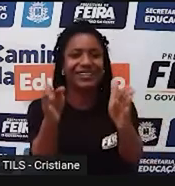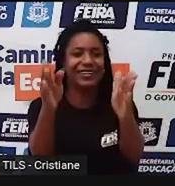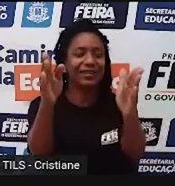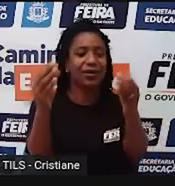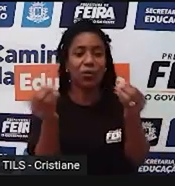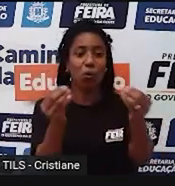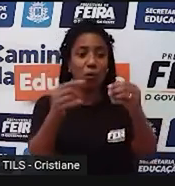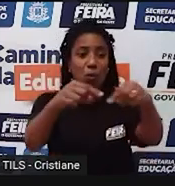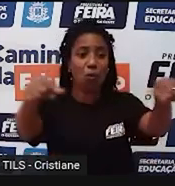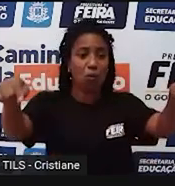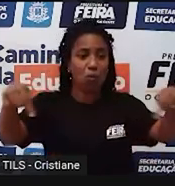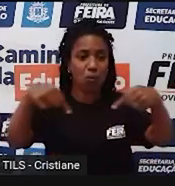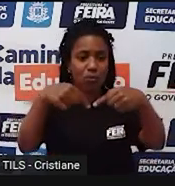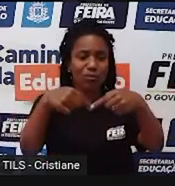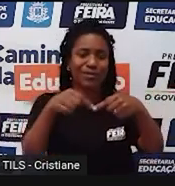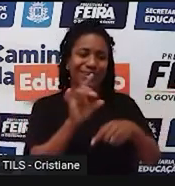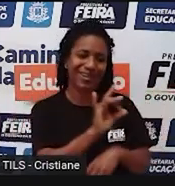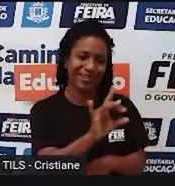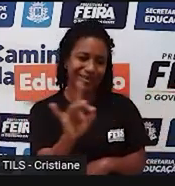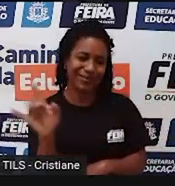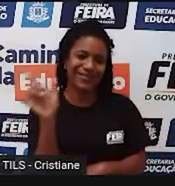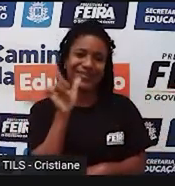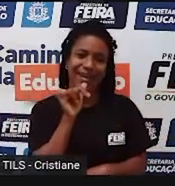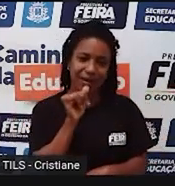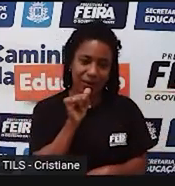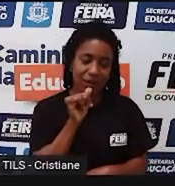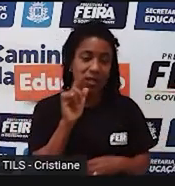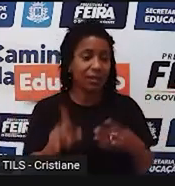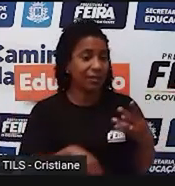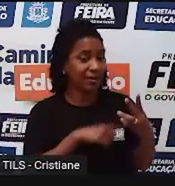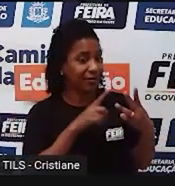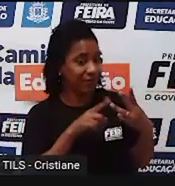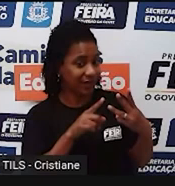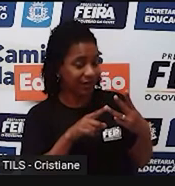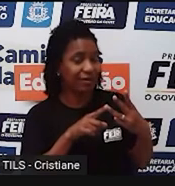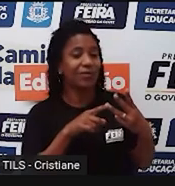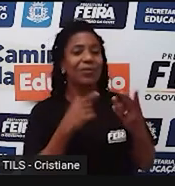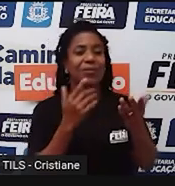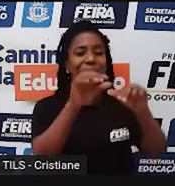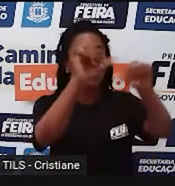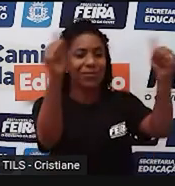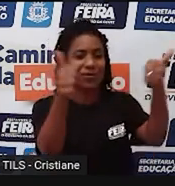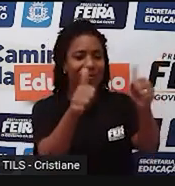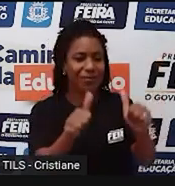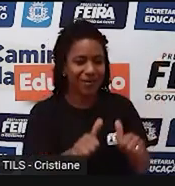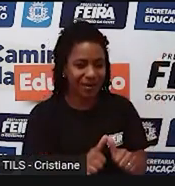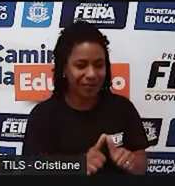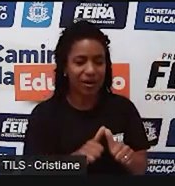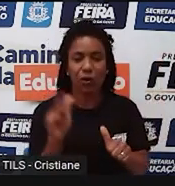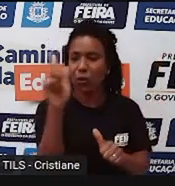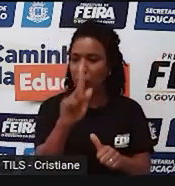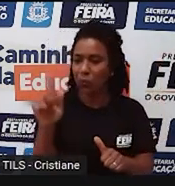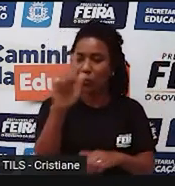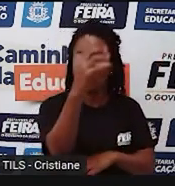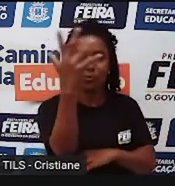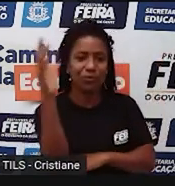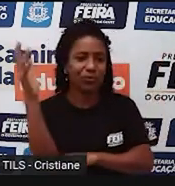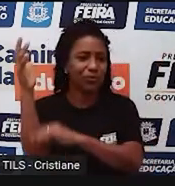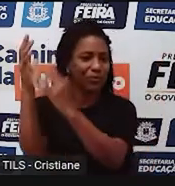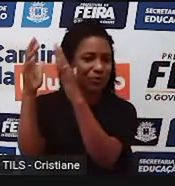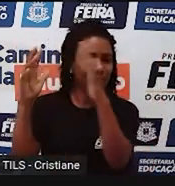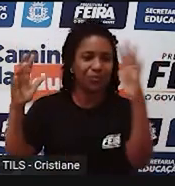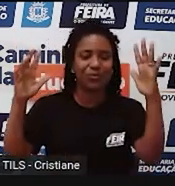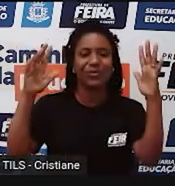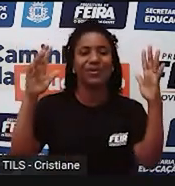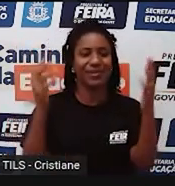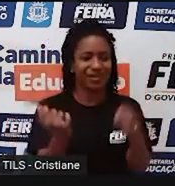bacias, os mananciais hídricos, de modo geral, e o mapa biogeográfico, que aí já vai trabalhar das vegetações. Aí vocês